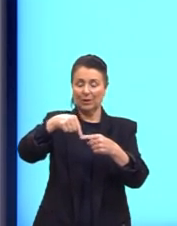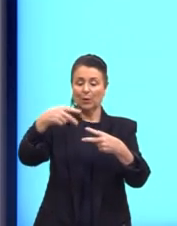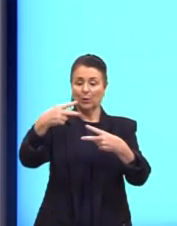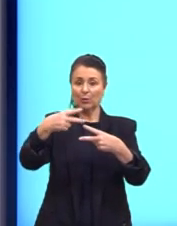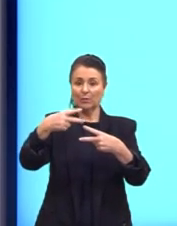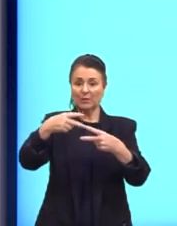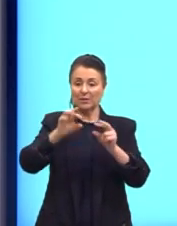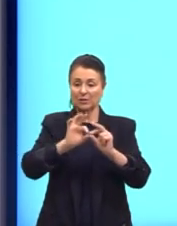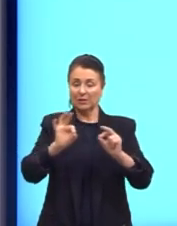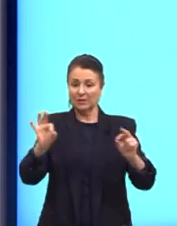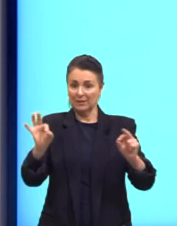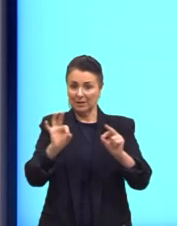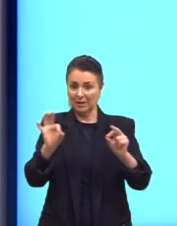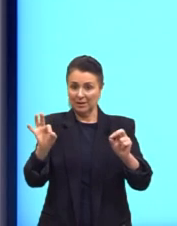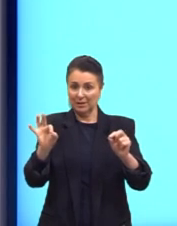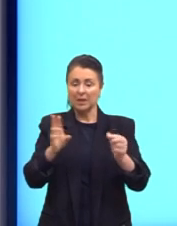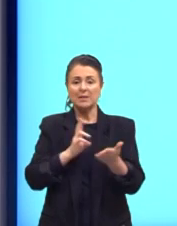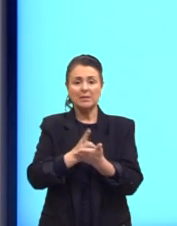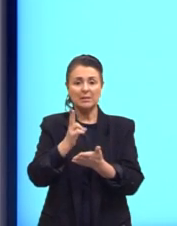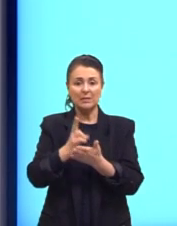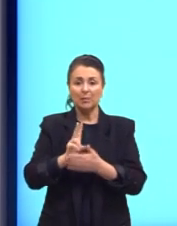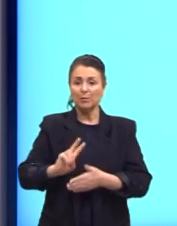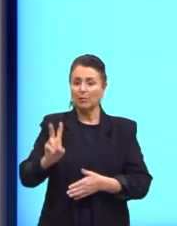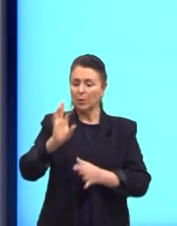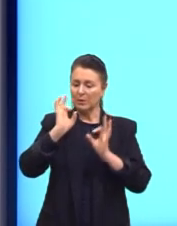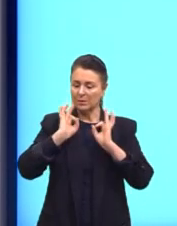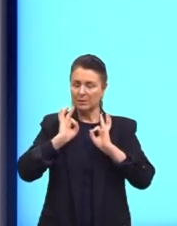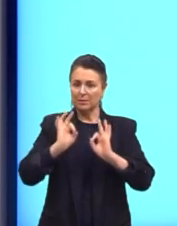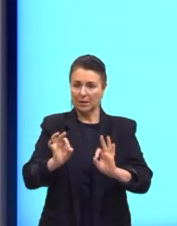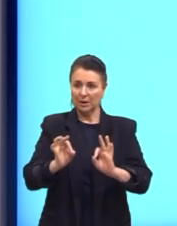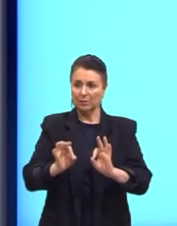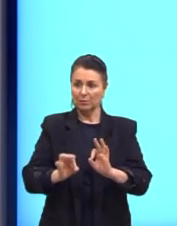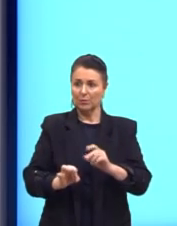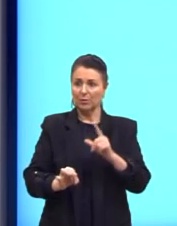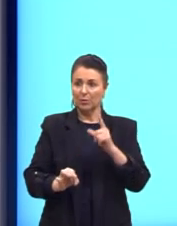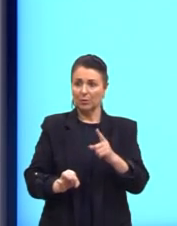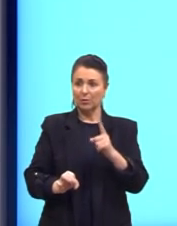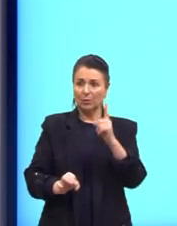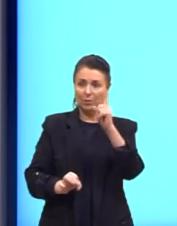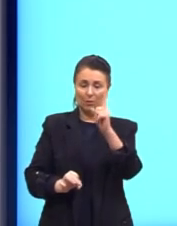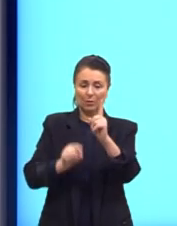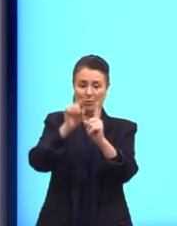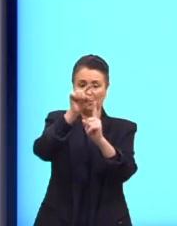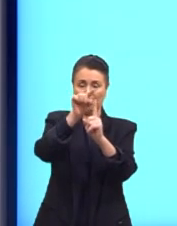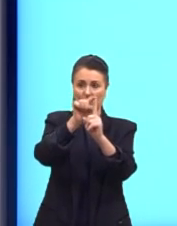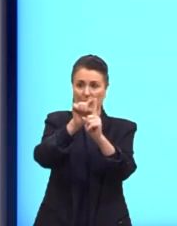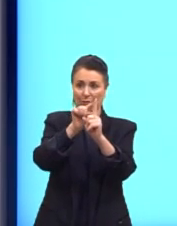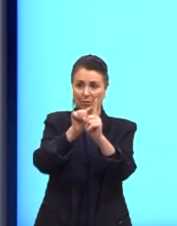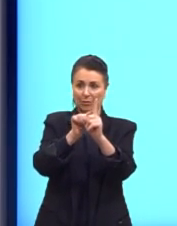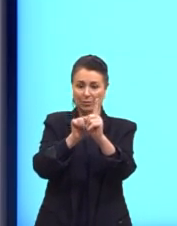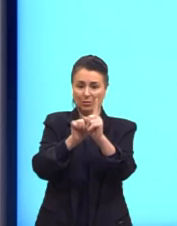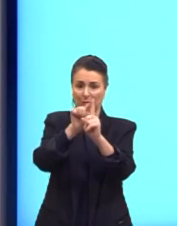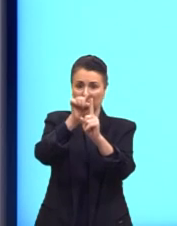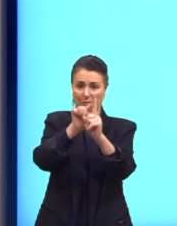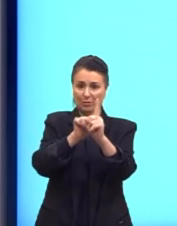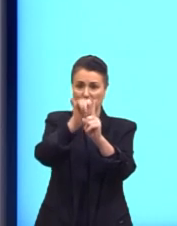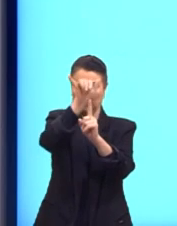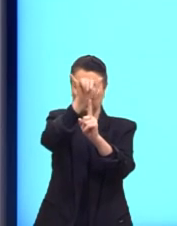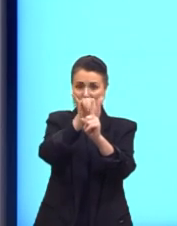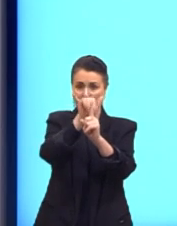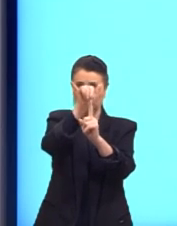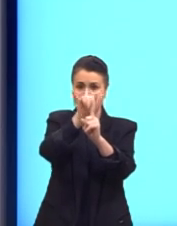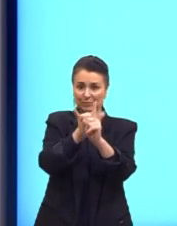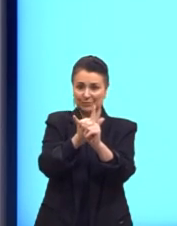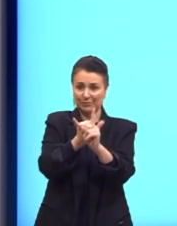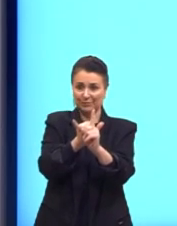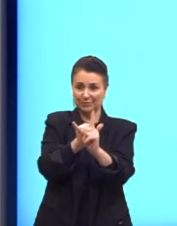B, seria sempre o valor exato onde o gráfico corta o eixo Y, o eixo vertical. Aqui no nosso